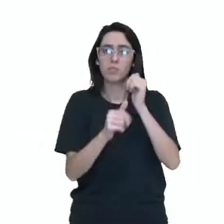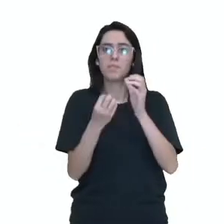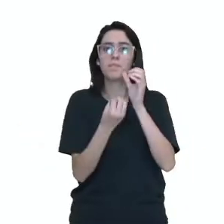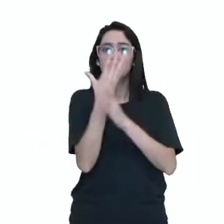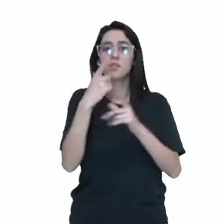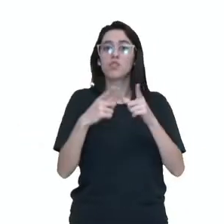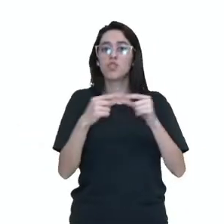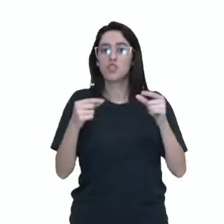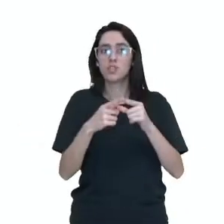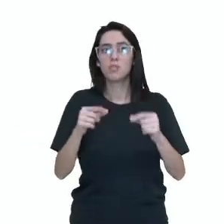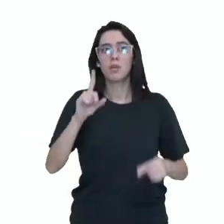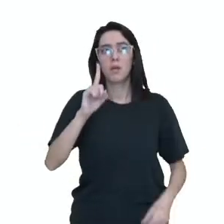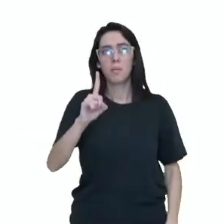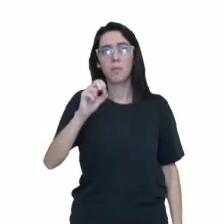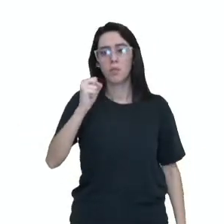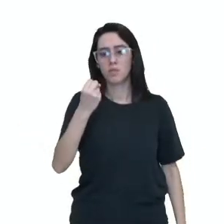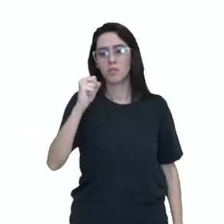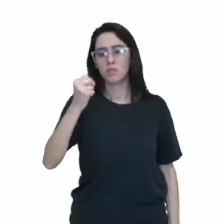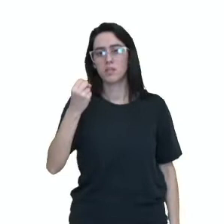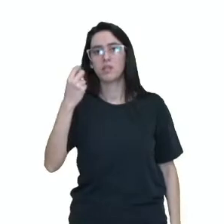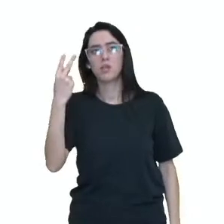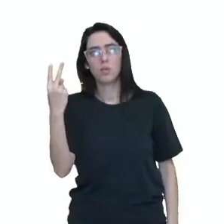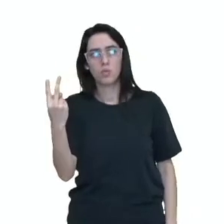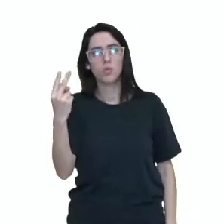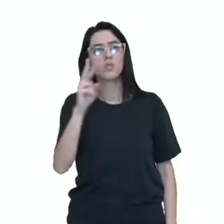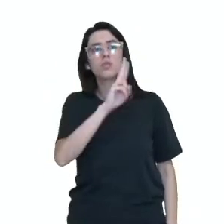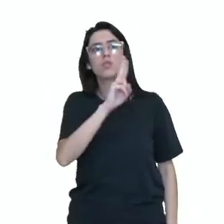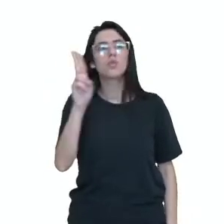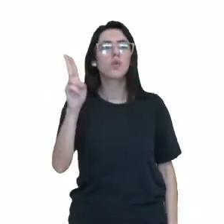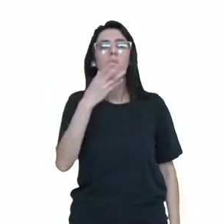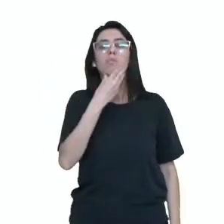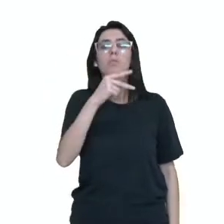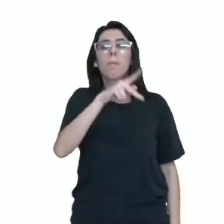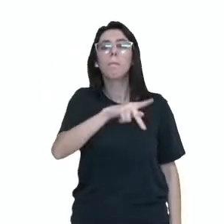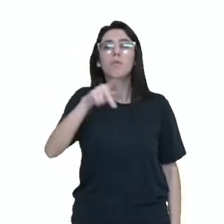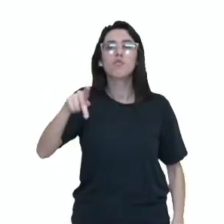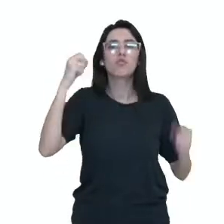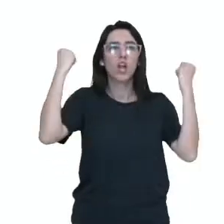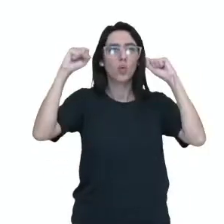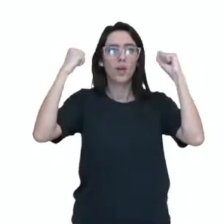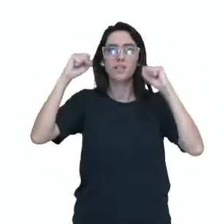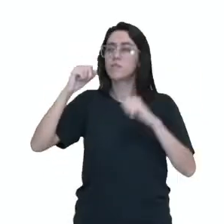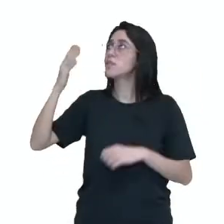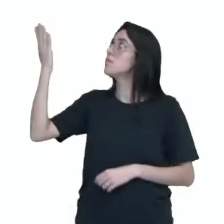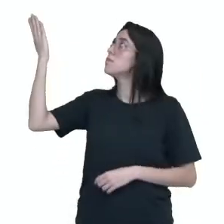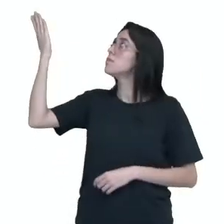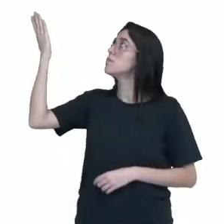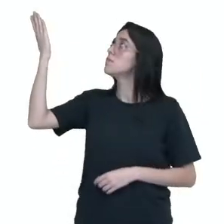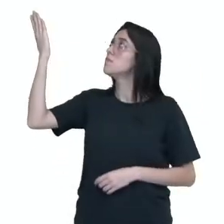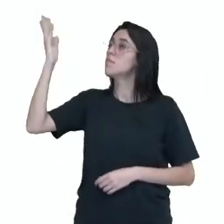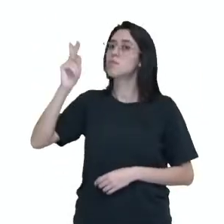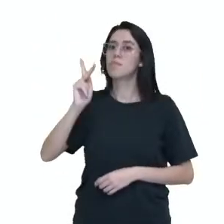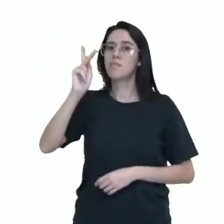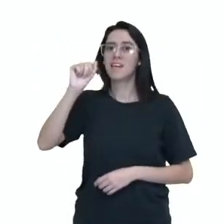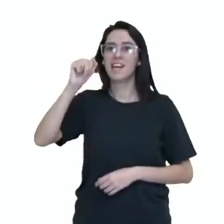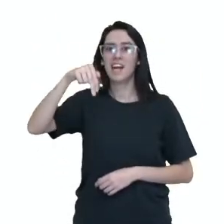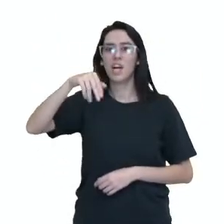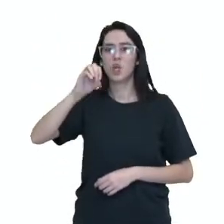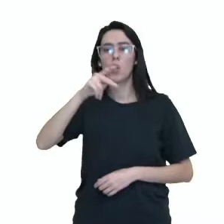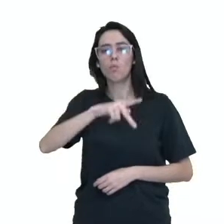1882 pelo professor de educação física, Jigoro Kano.